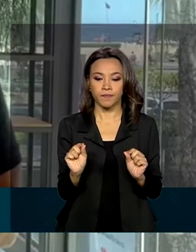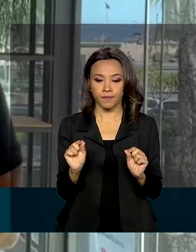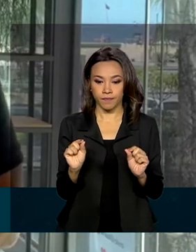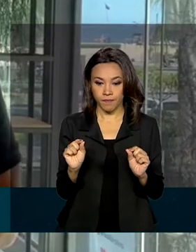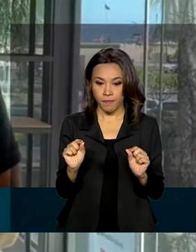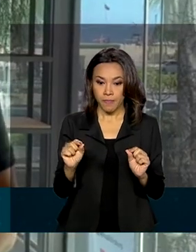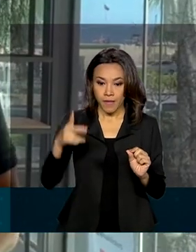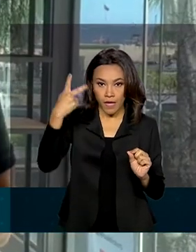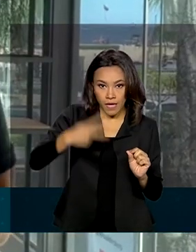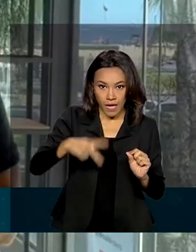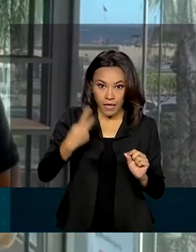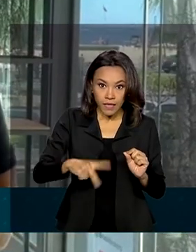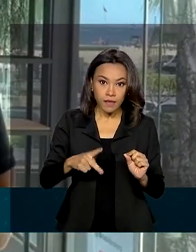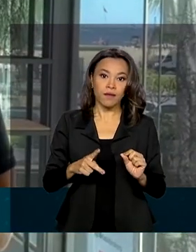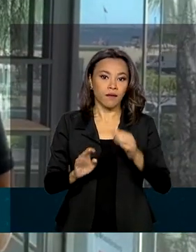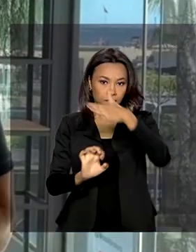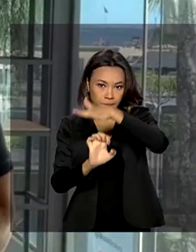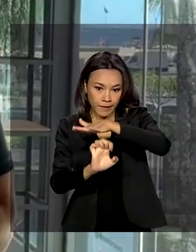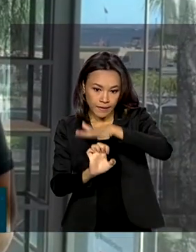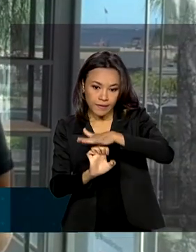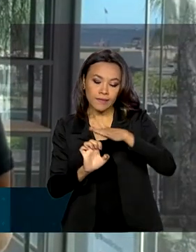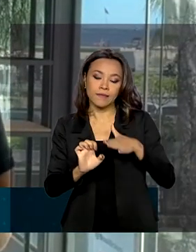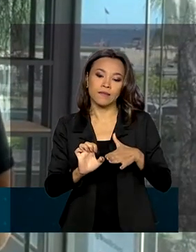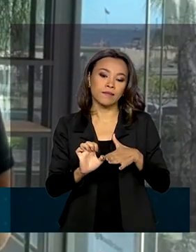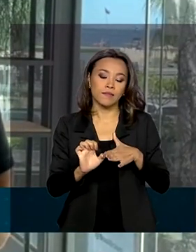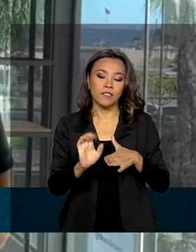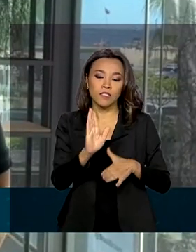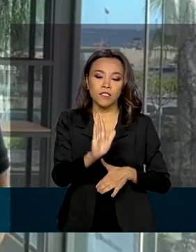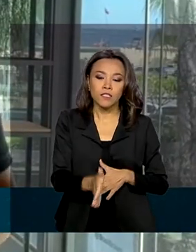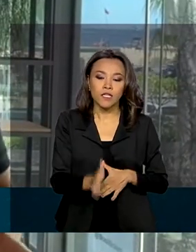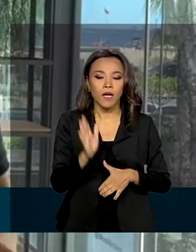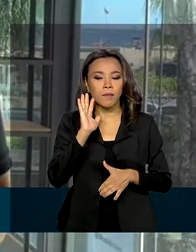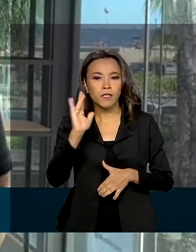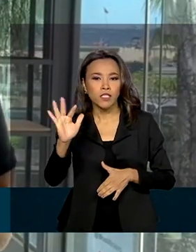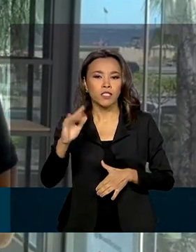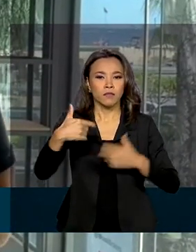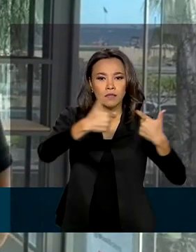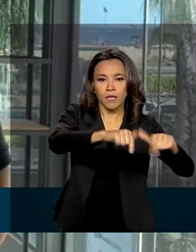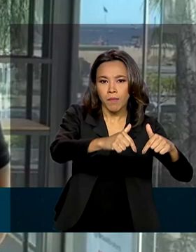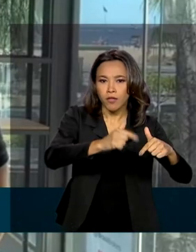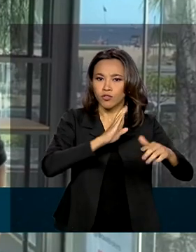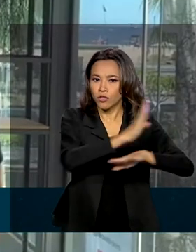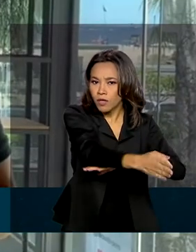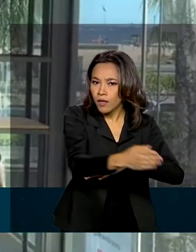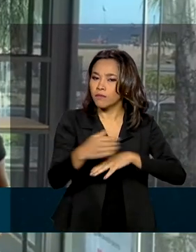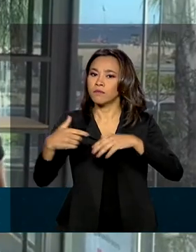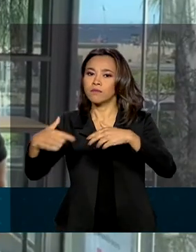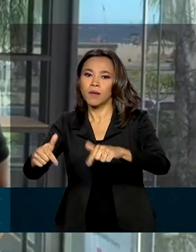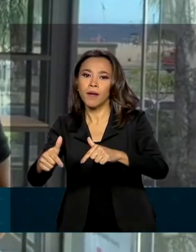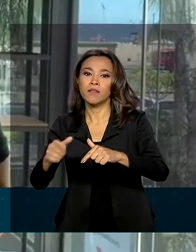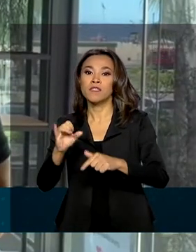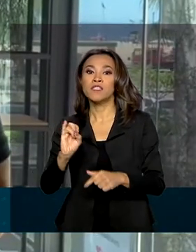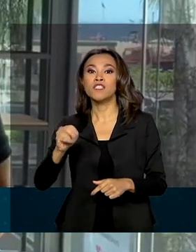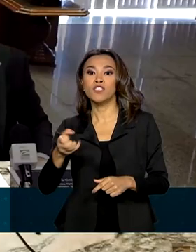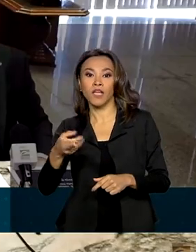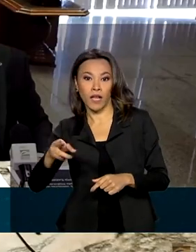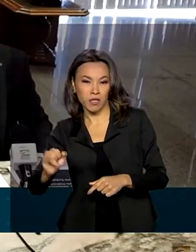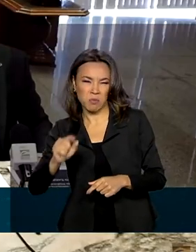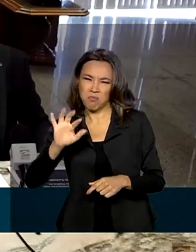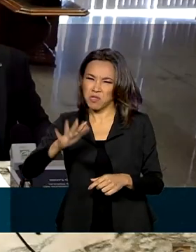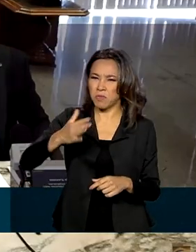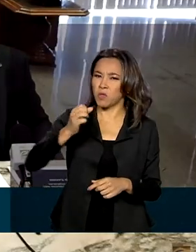A nossa construtora, no que vem, a gente imagina gerar, entre empregos diretos e indiretos, algo próximo de mil pessoas.